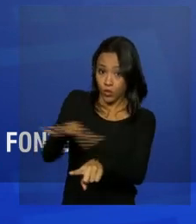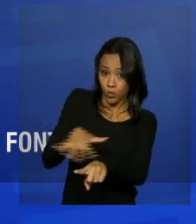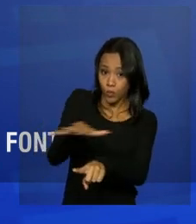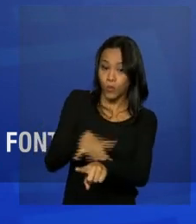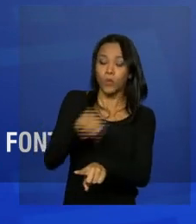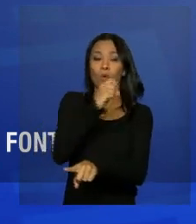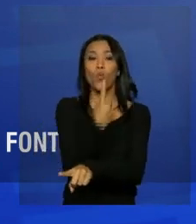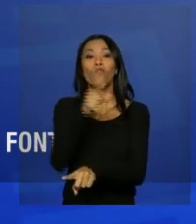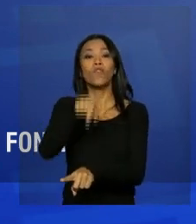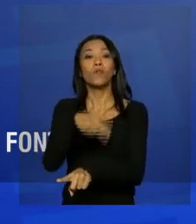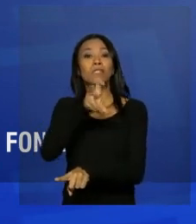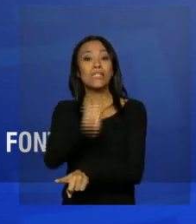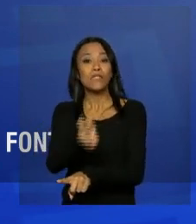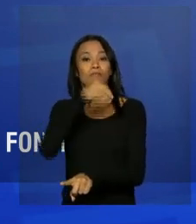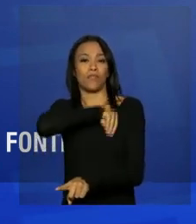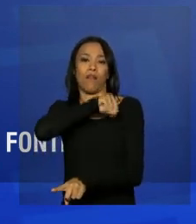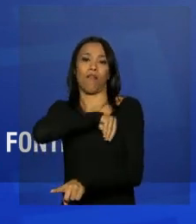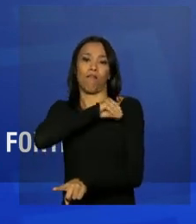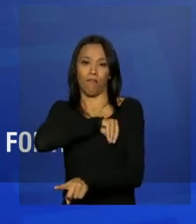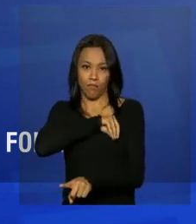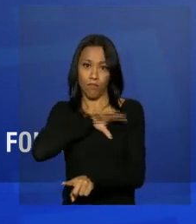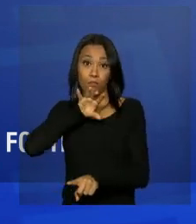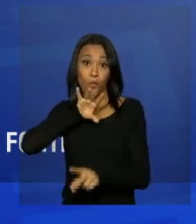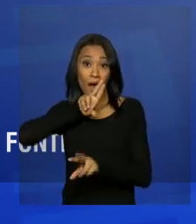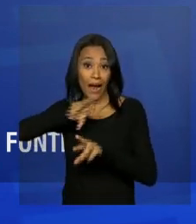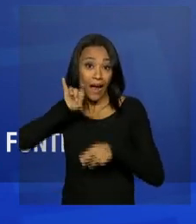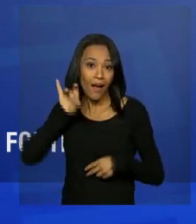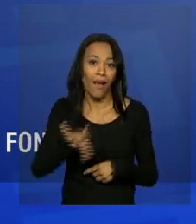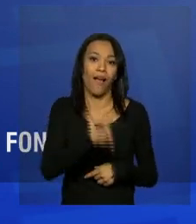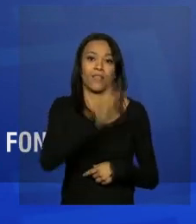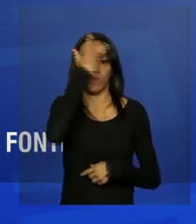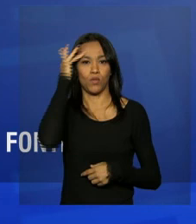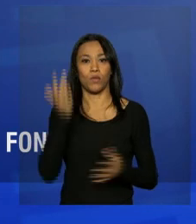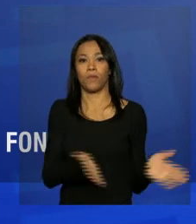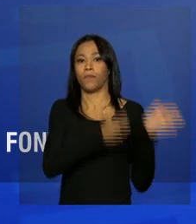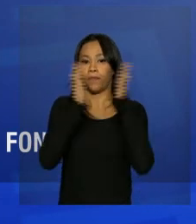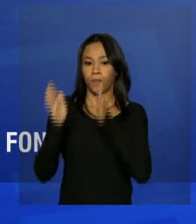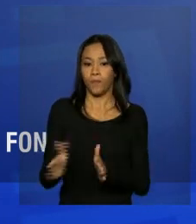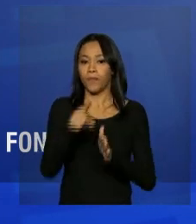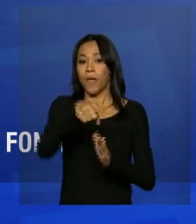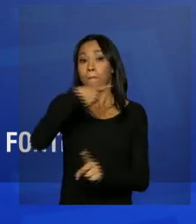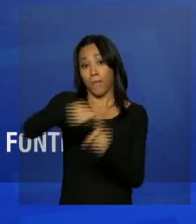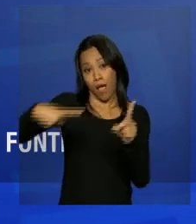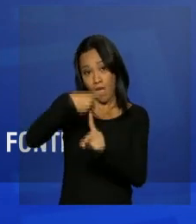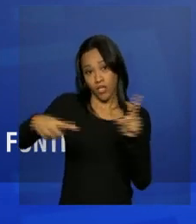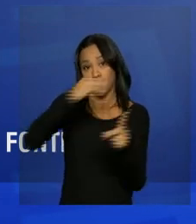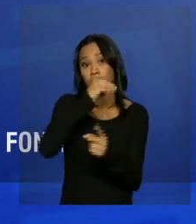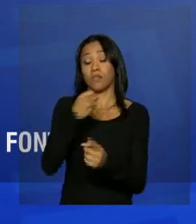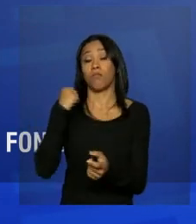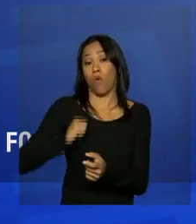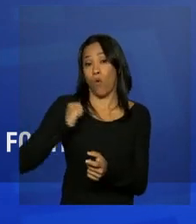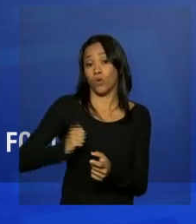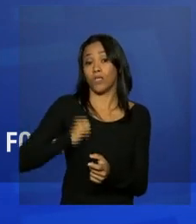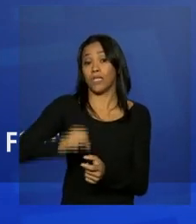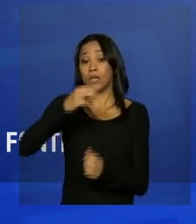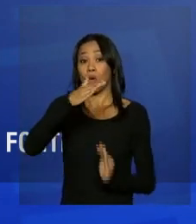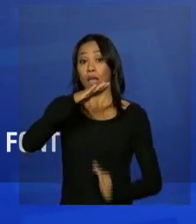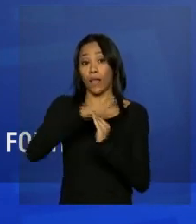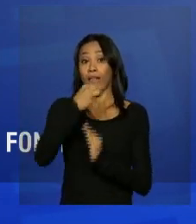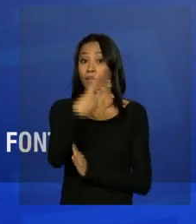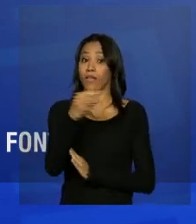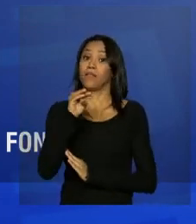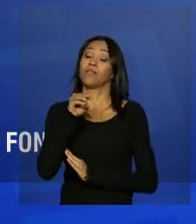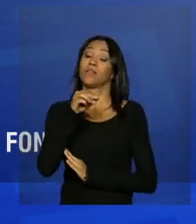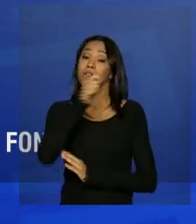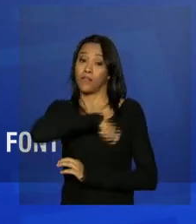deve ser de até um salário mínimo e meio por pessoa. Já para as bolsas parciais, o limite é de até três salários mínimos